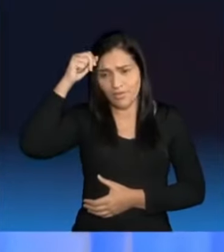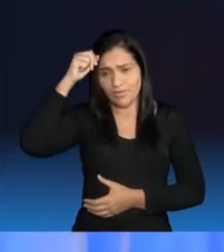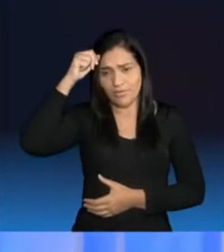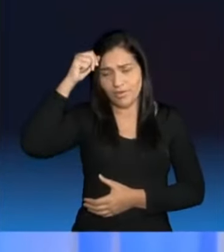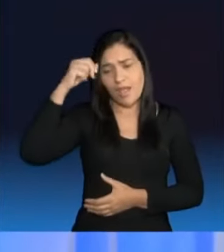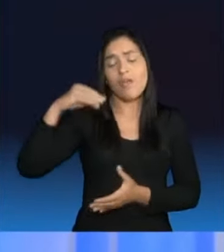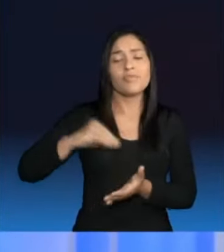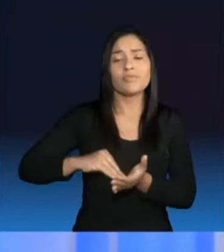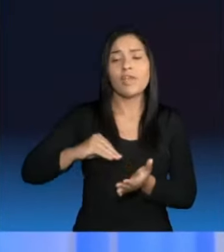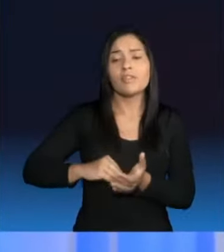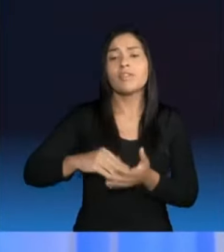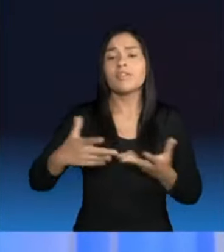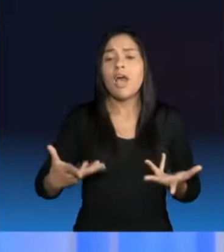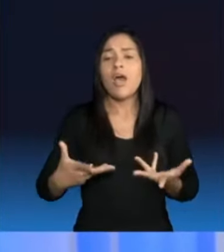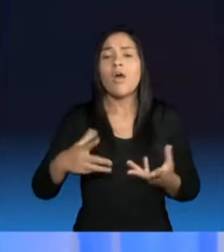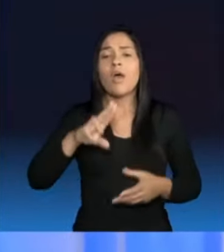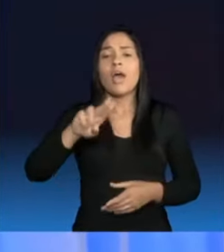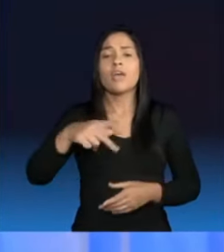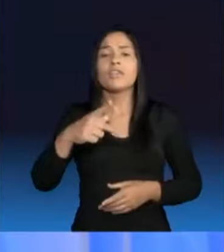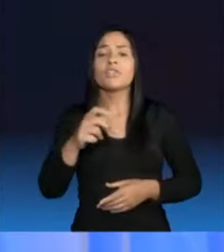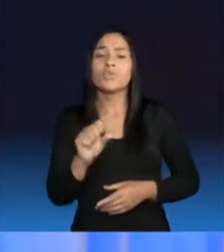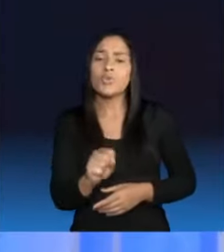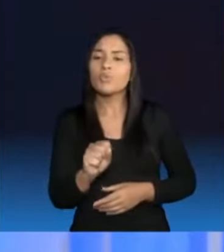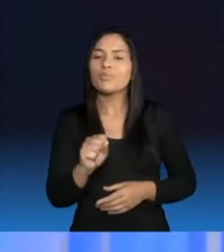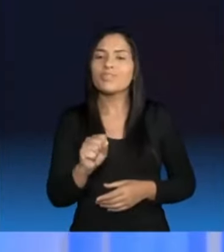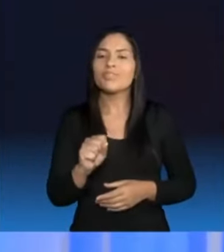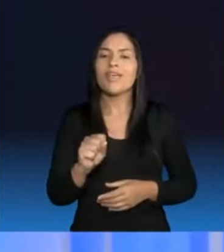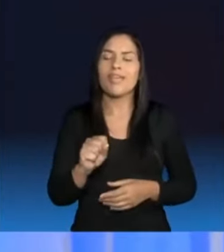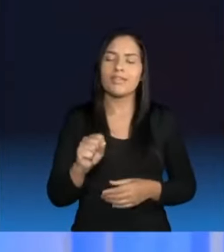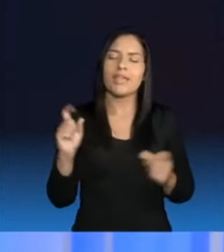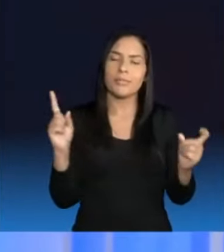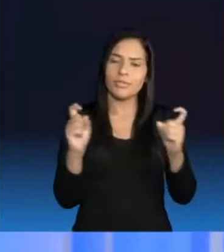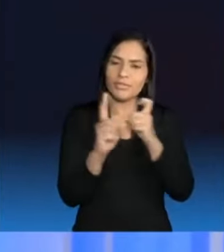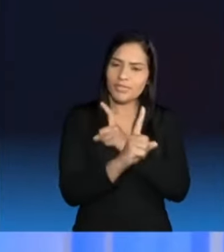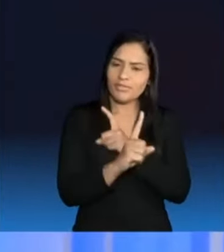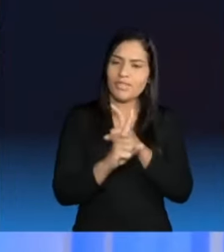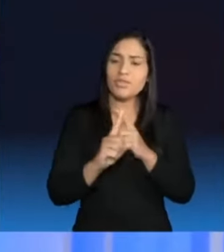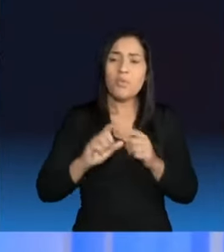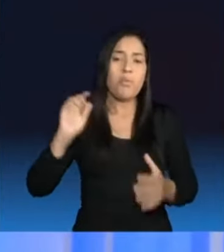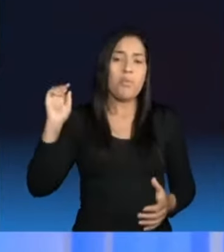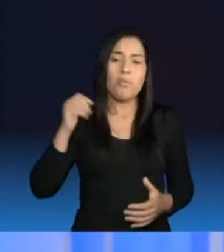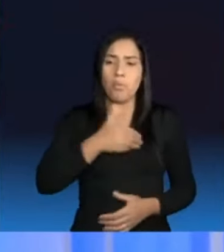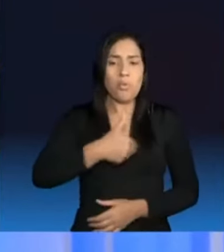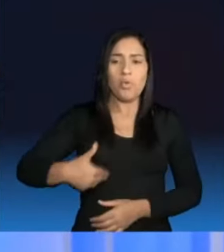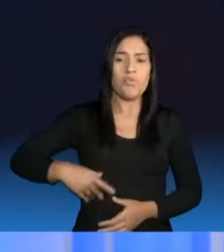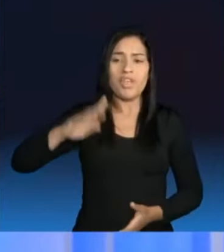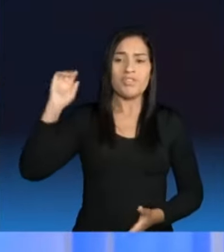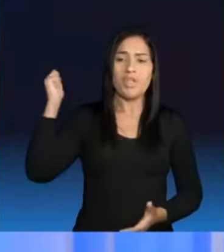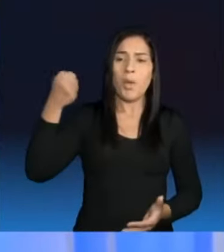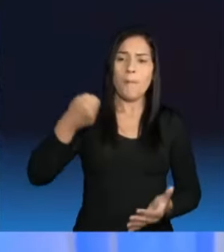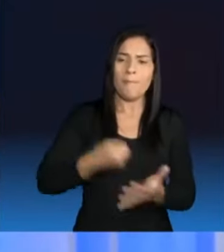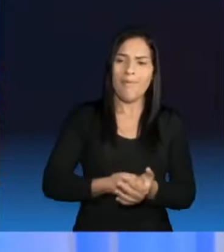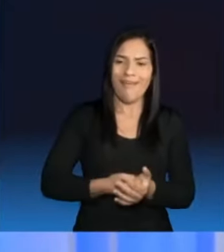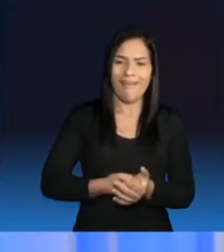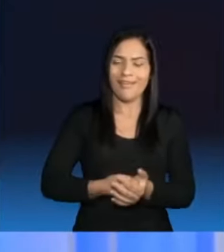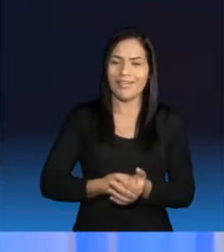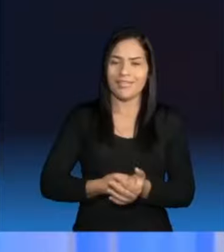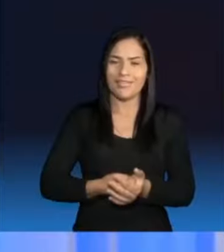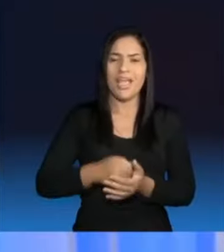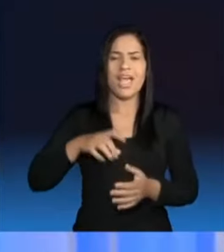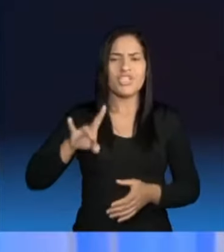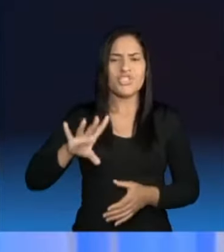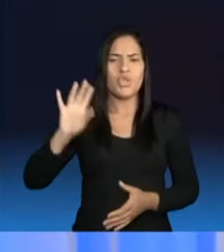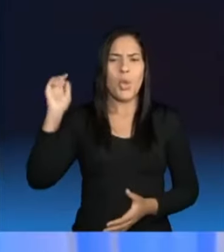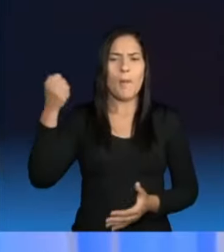situação que está. O governo não paga, o governo dá calote. Só pagou um acordo judicial que já acabou.